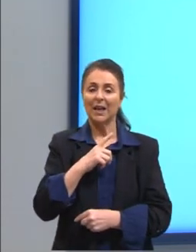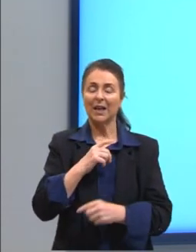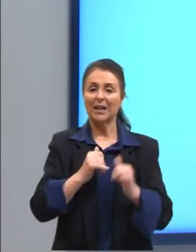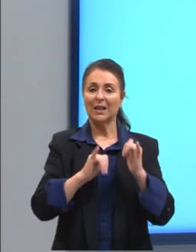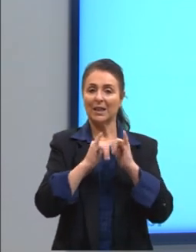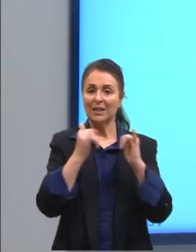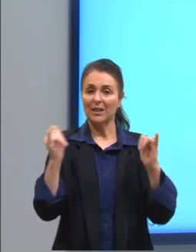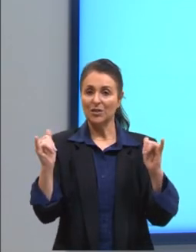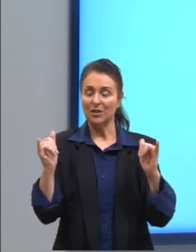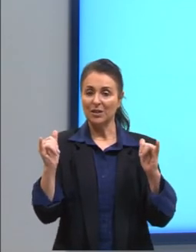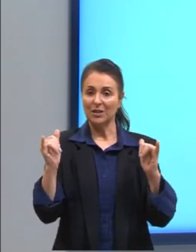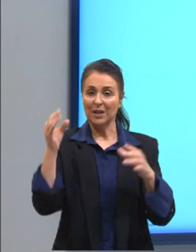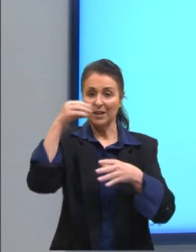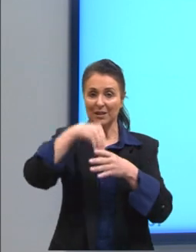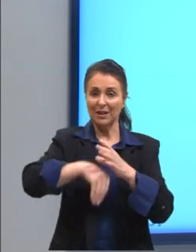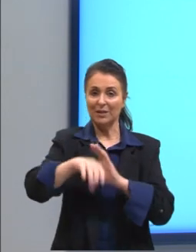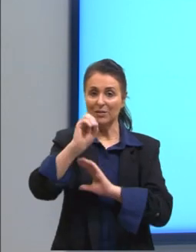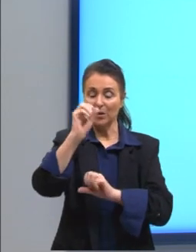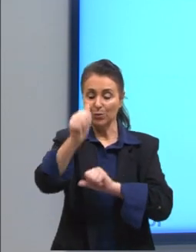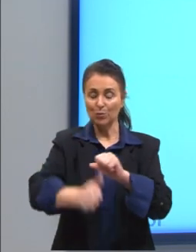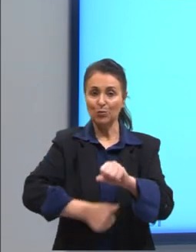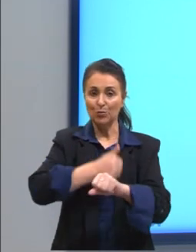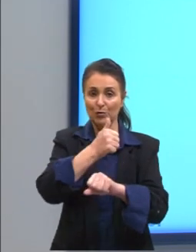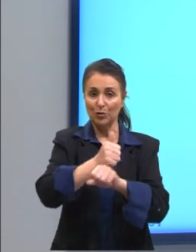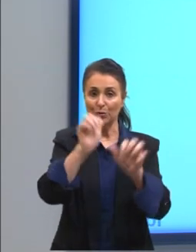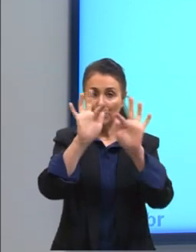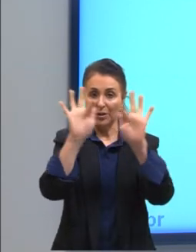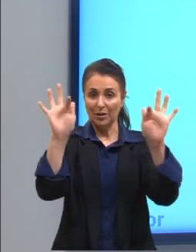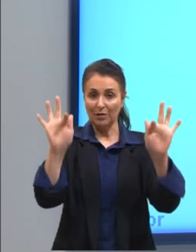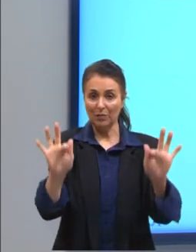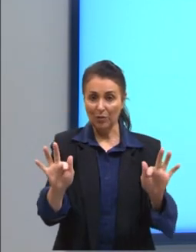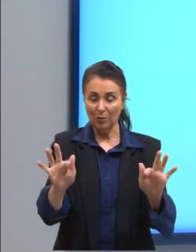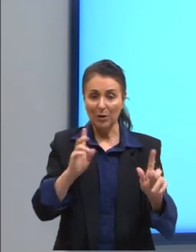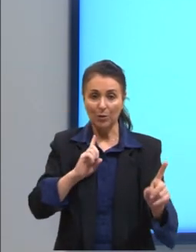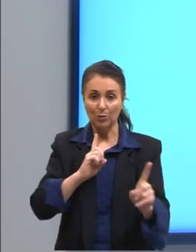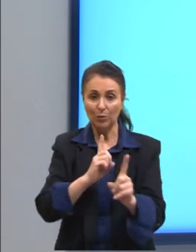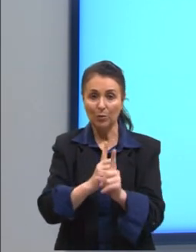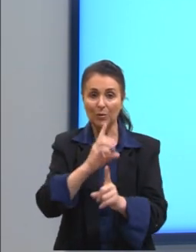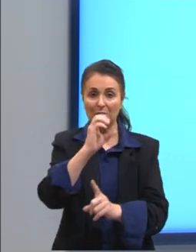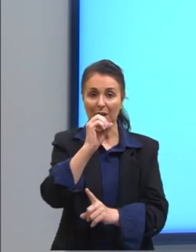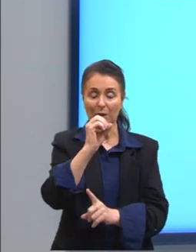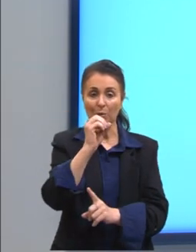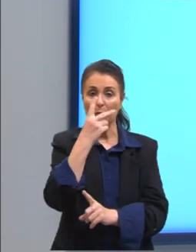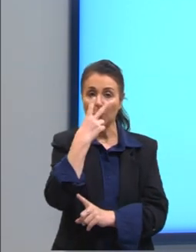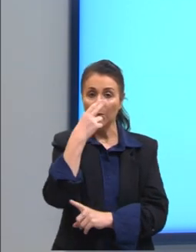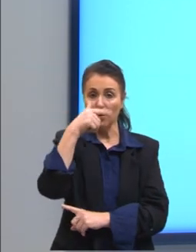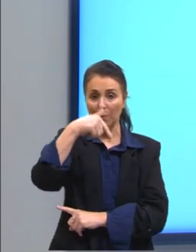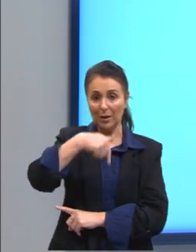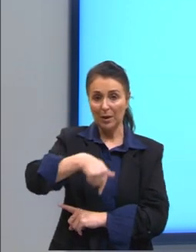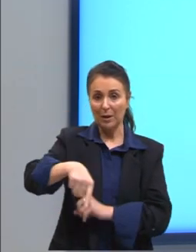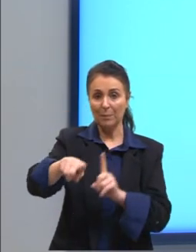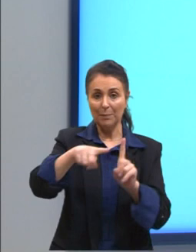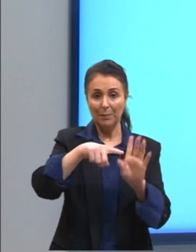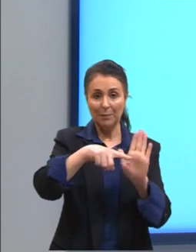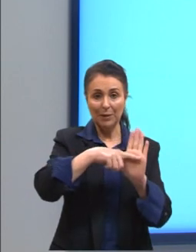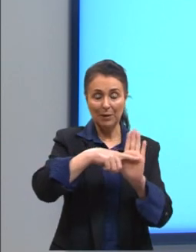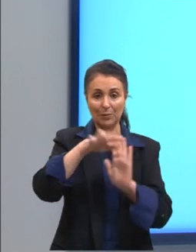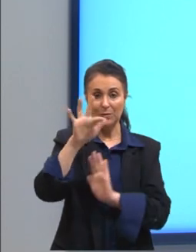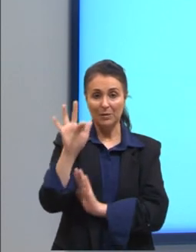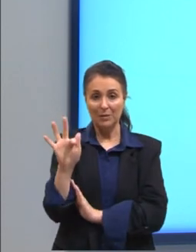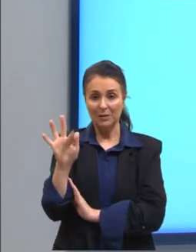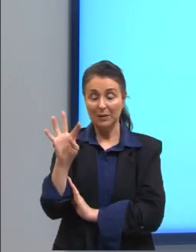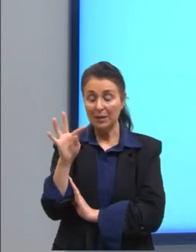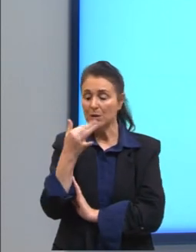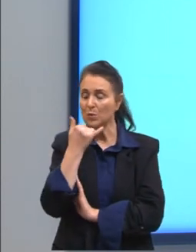igual a zero, eu posso colocar, substituir aqui na fórmula. Eu vou chegar a zero igual a Q menos T. E no fim, eu posso